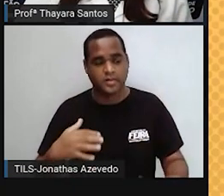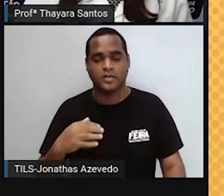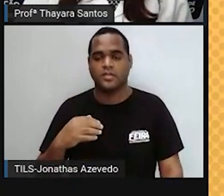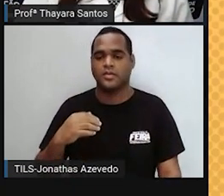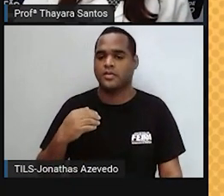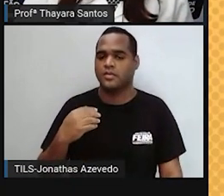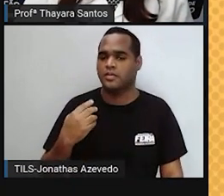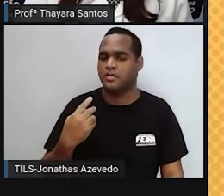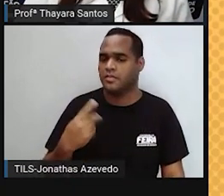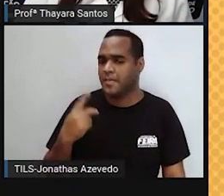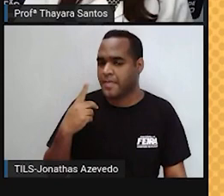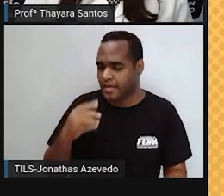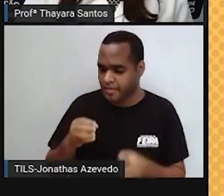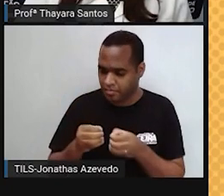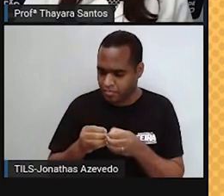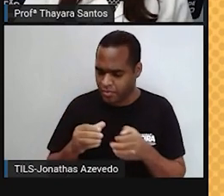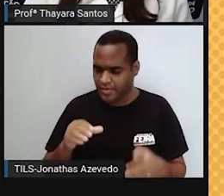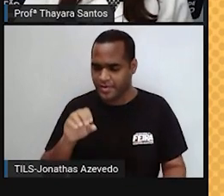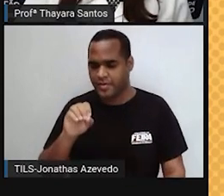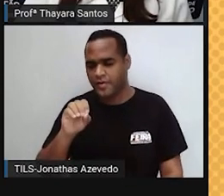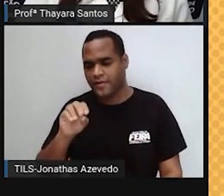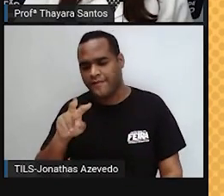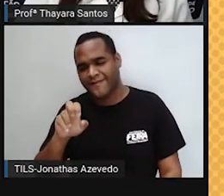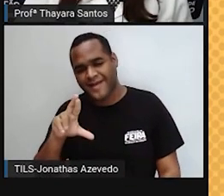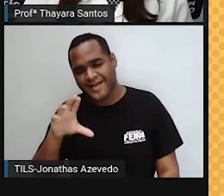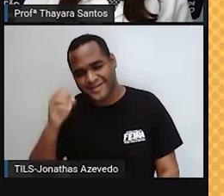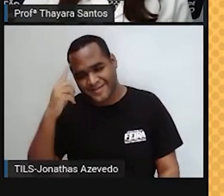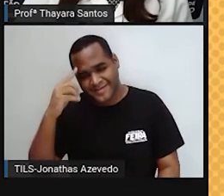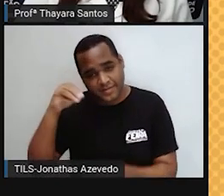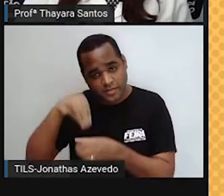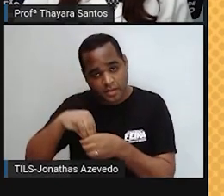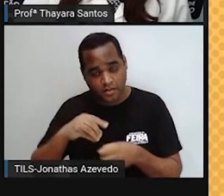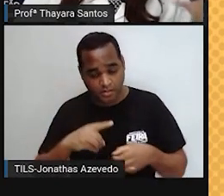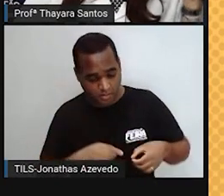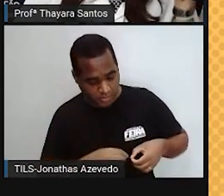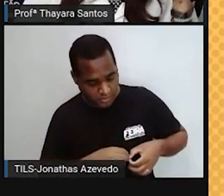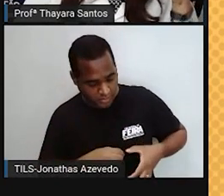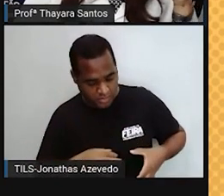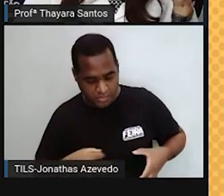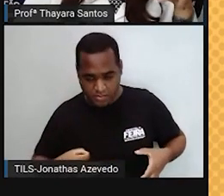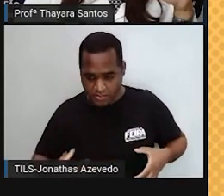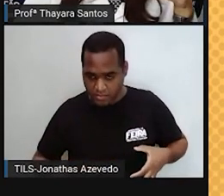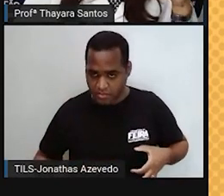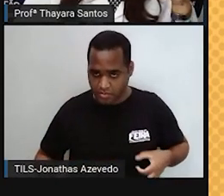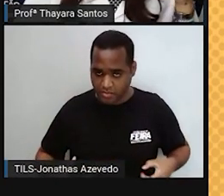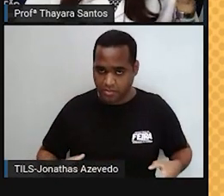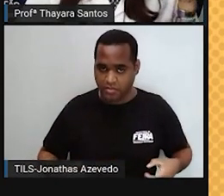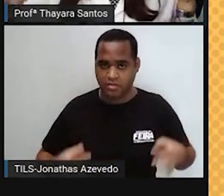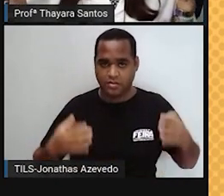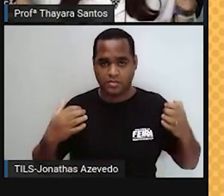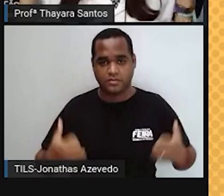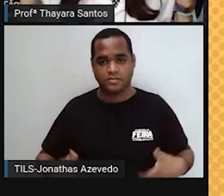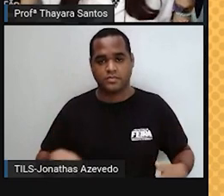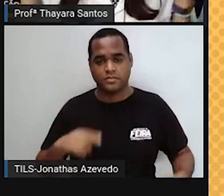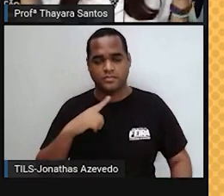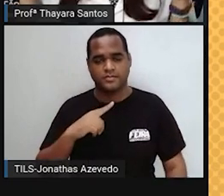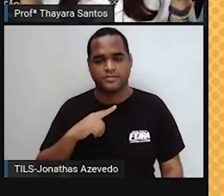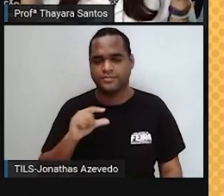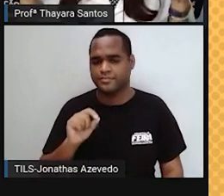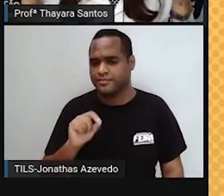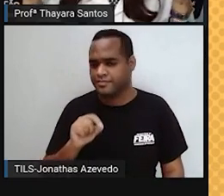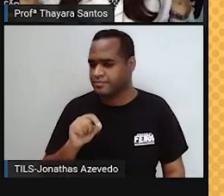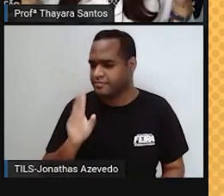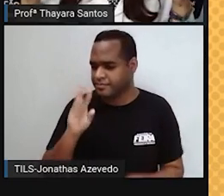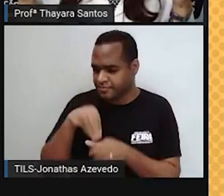ovário e um ovócito desse se solta e ele é capturado por essas trompas de falópio, que ficam o tempo